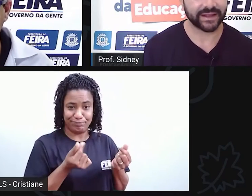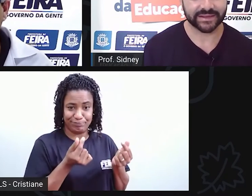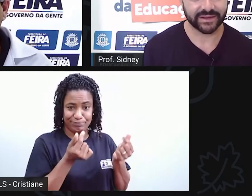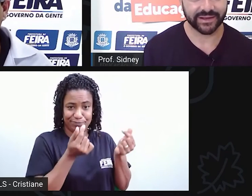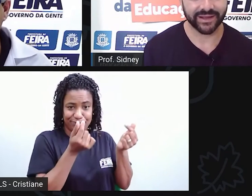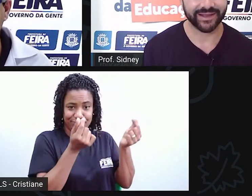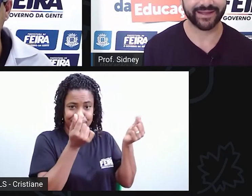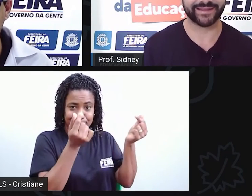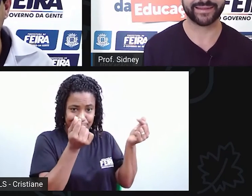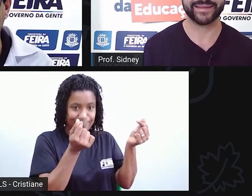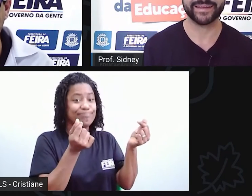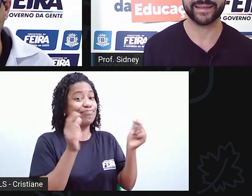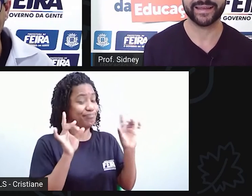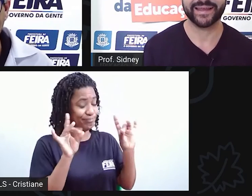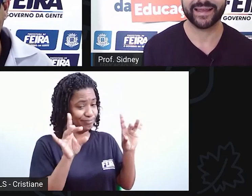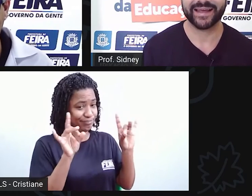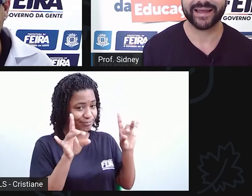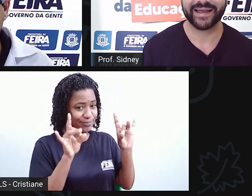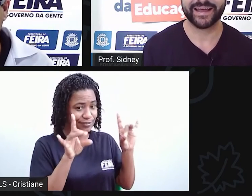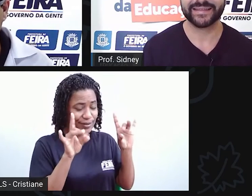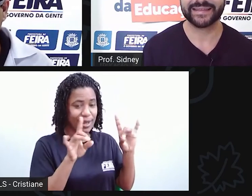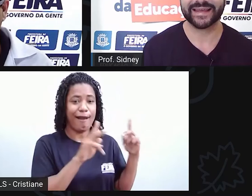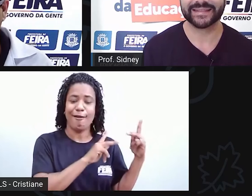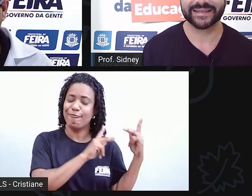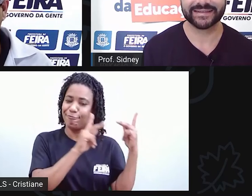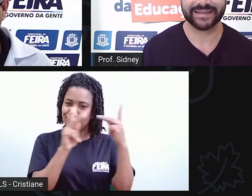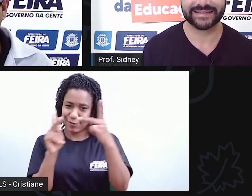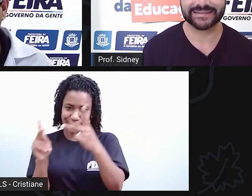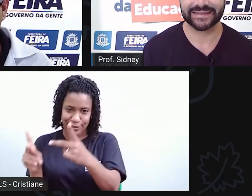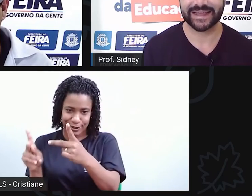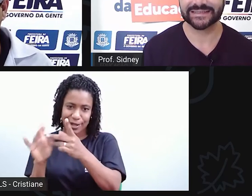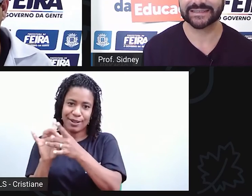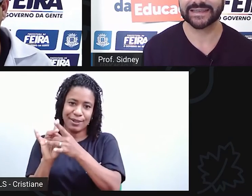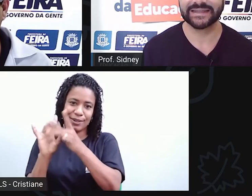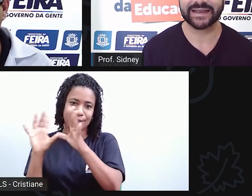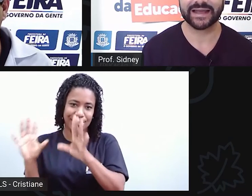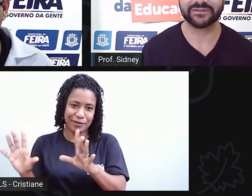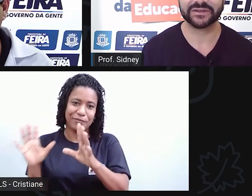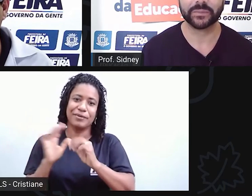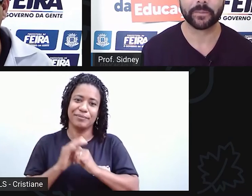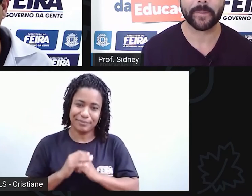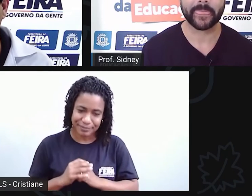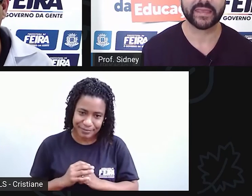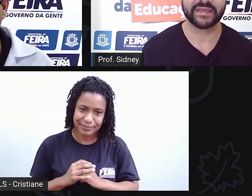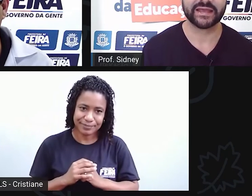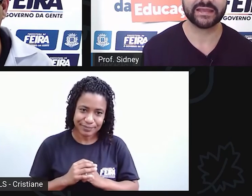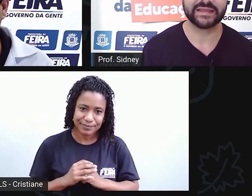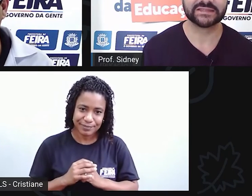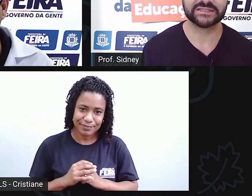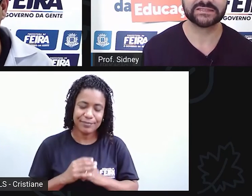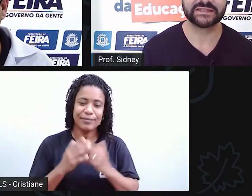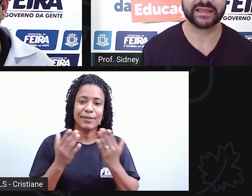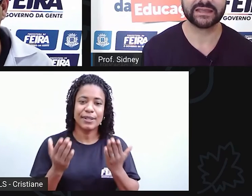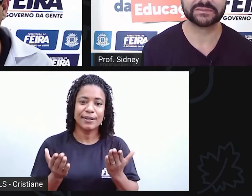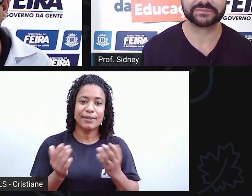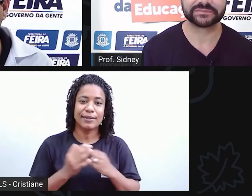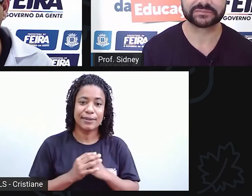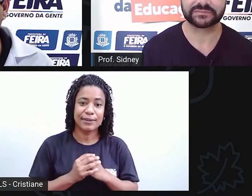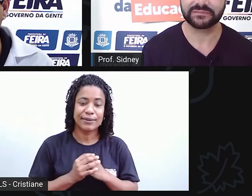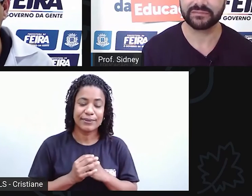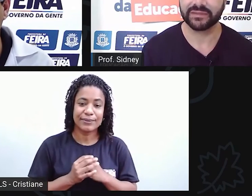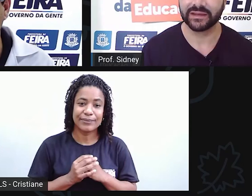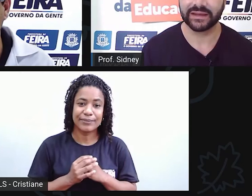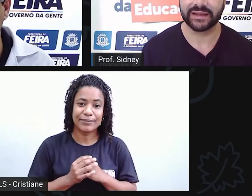A nata. A nata da cidade é quem entrava. E aí a gente tem